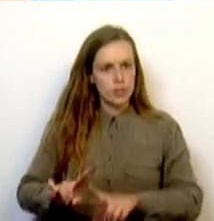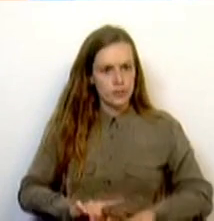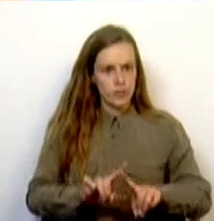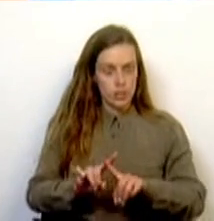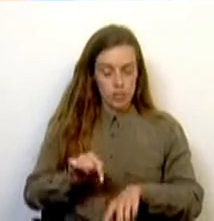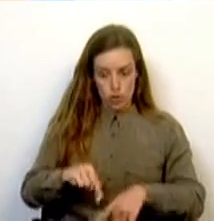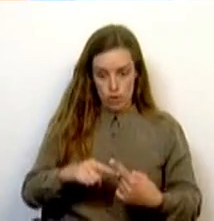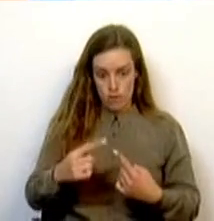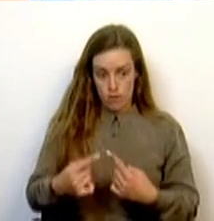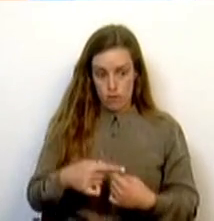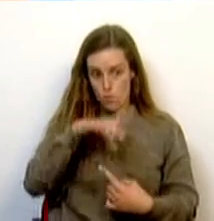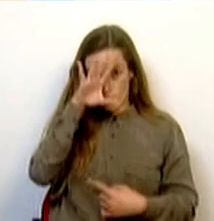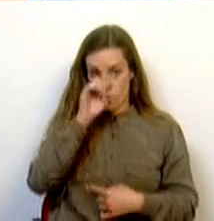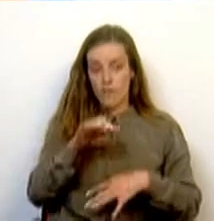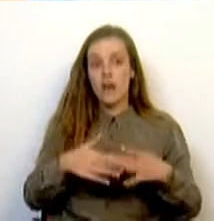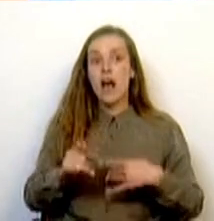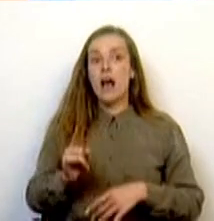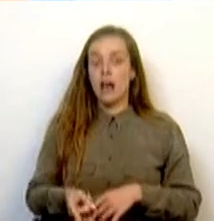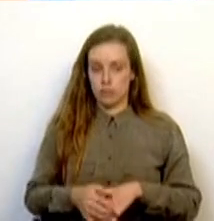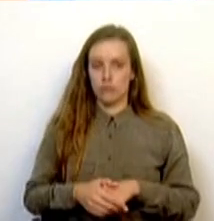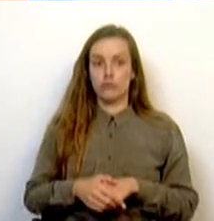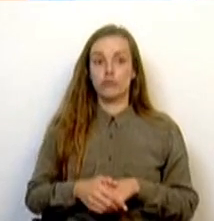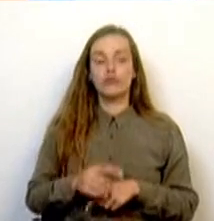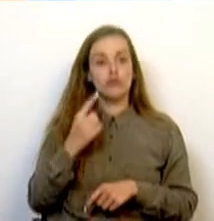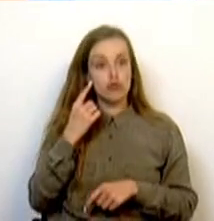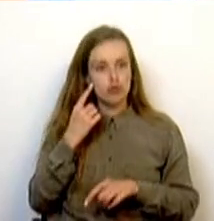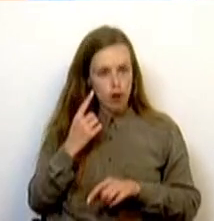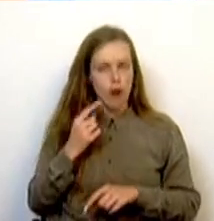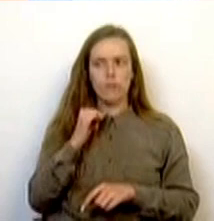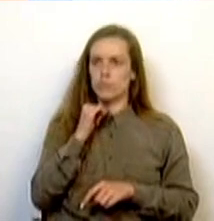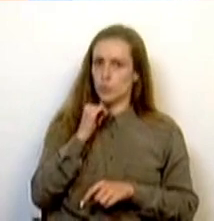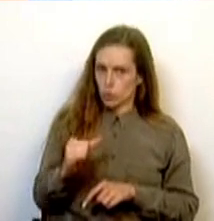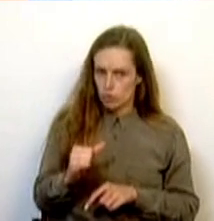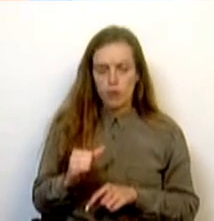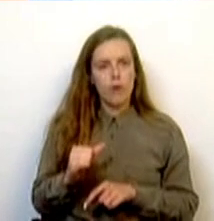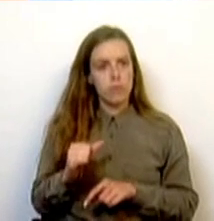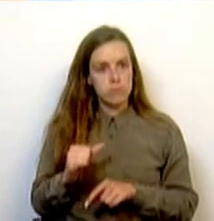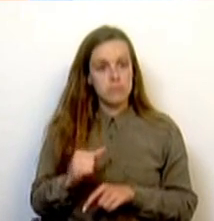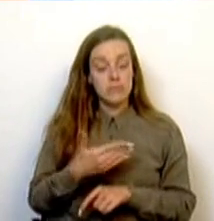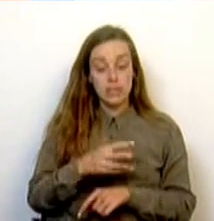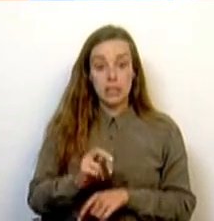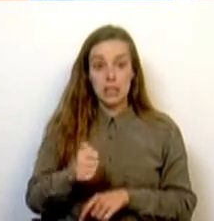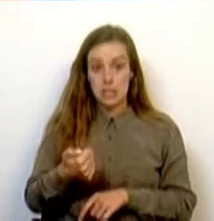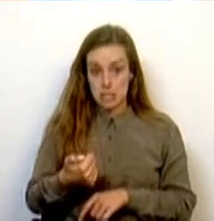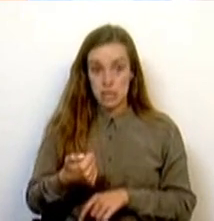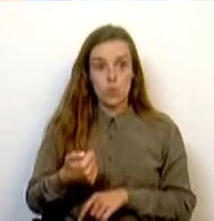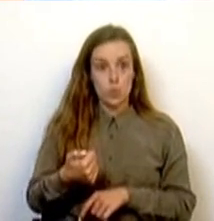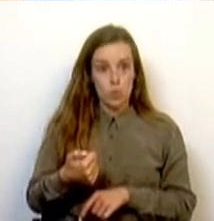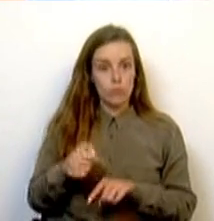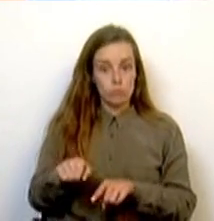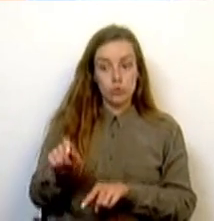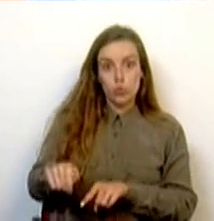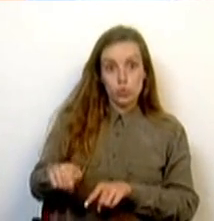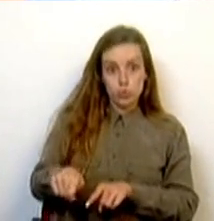ano, o Governo teve já uma autorização de 135 magistrados para